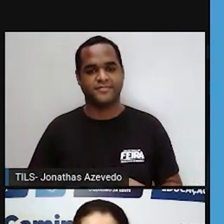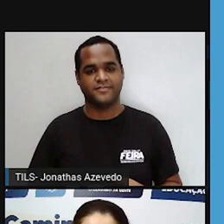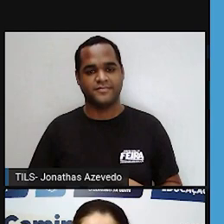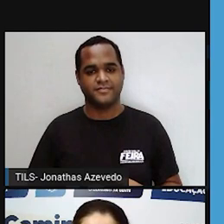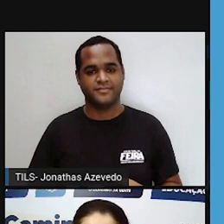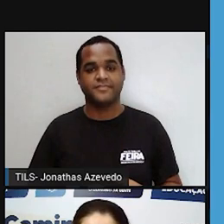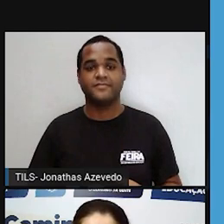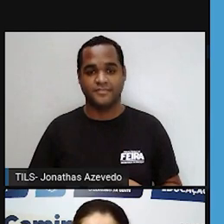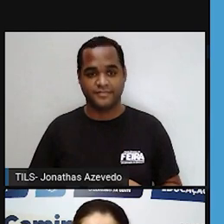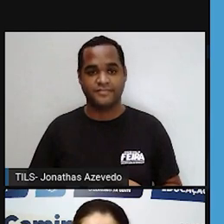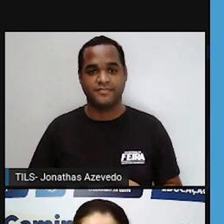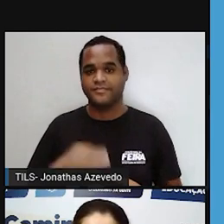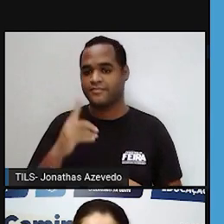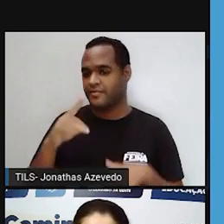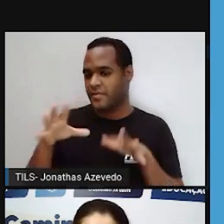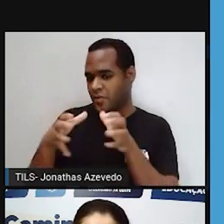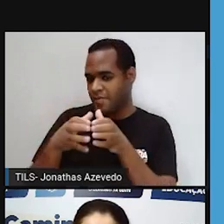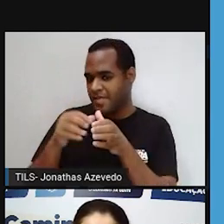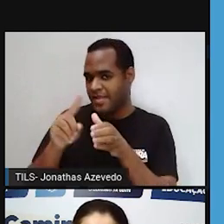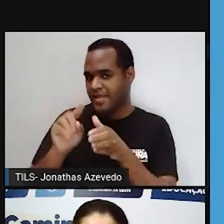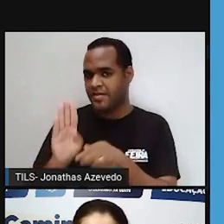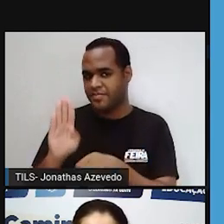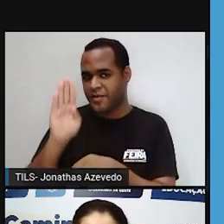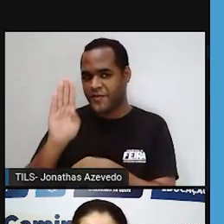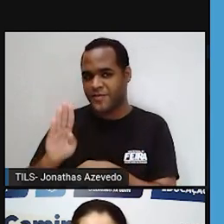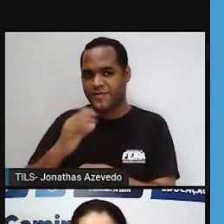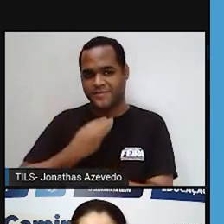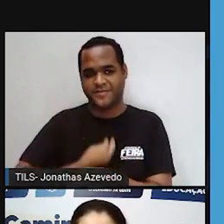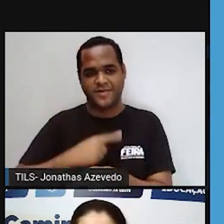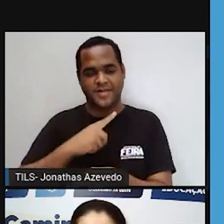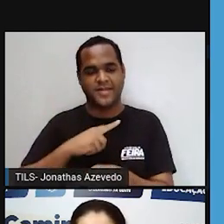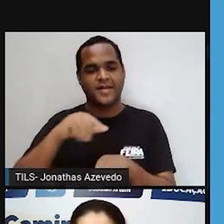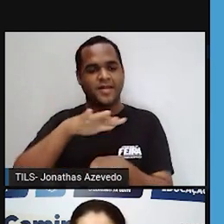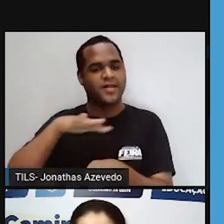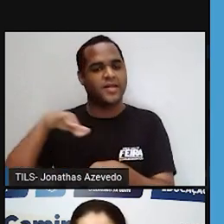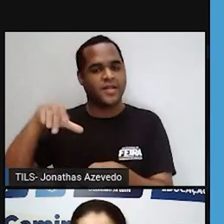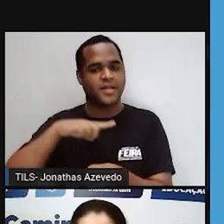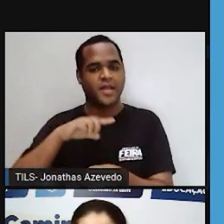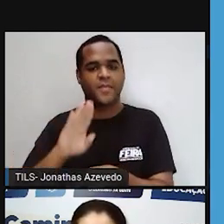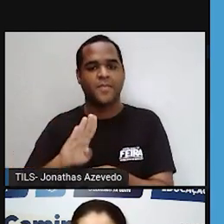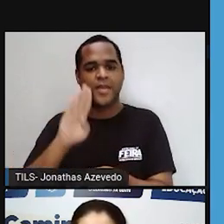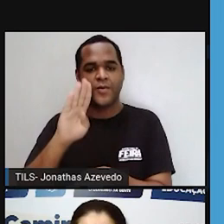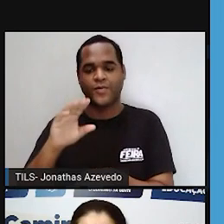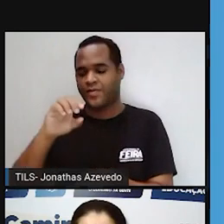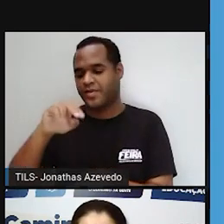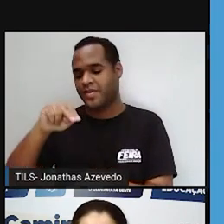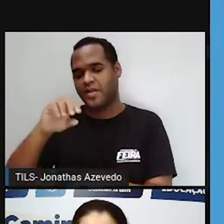A comunidade biológica que vive nesse ambiente é chamada de biocenose.